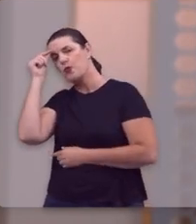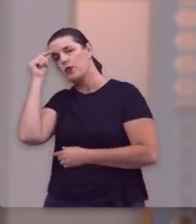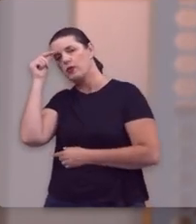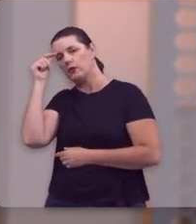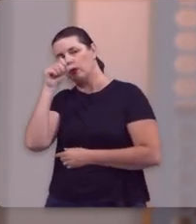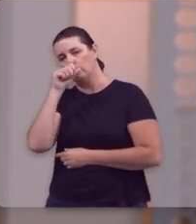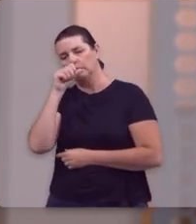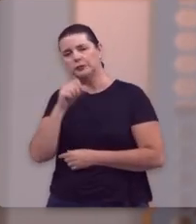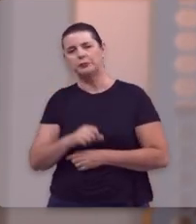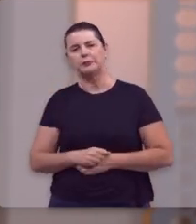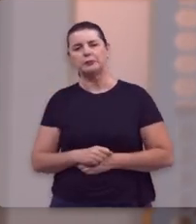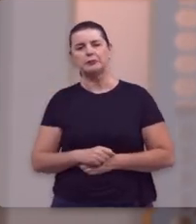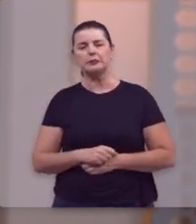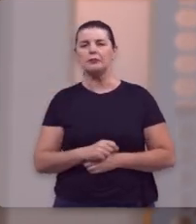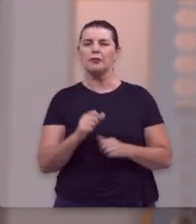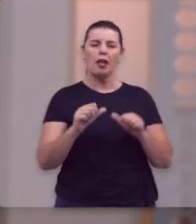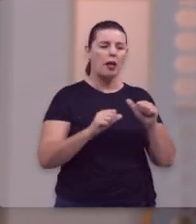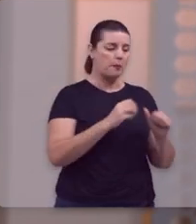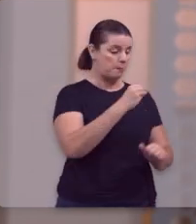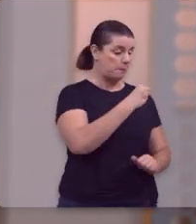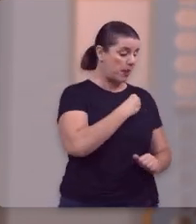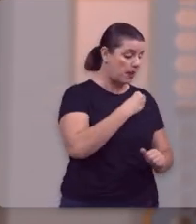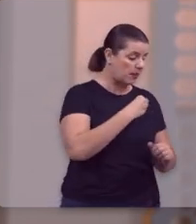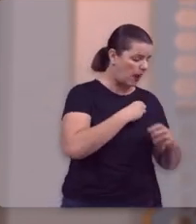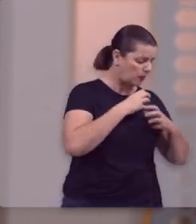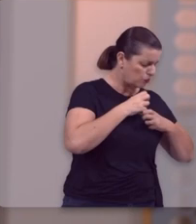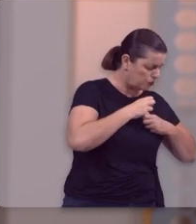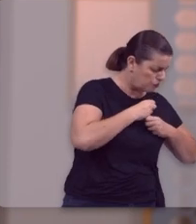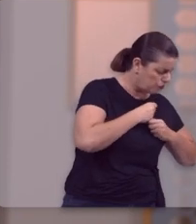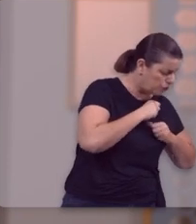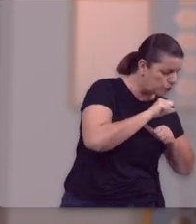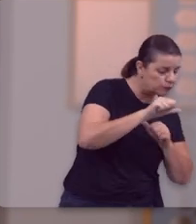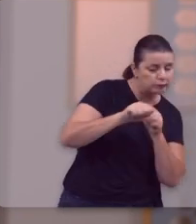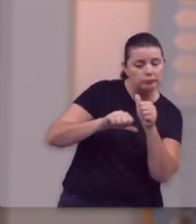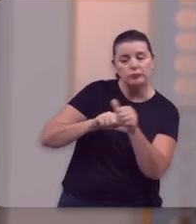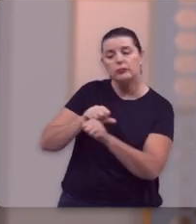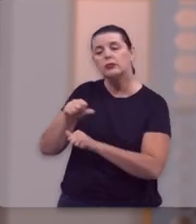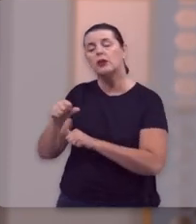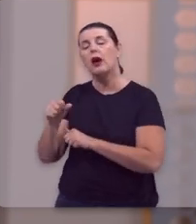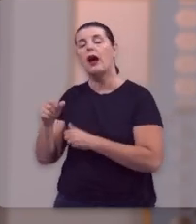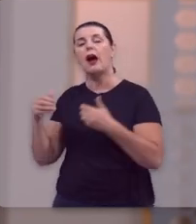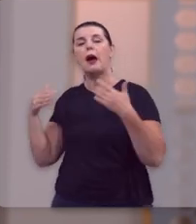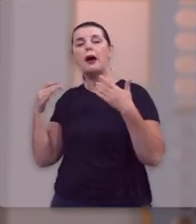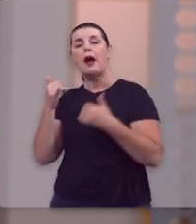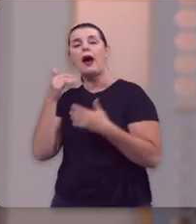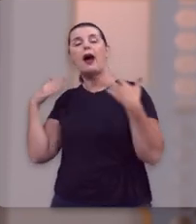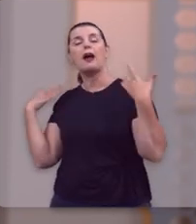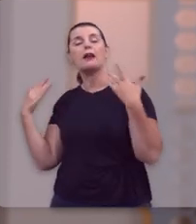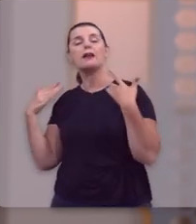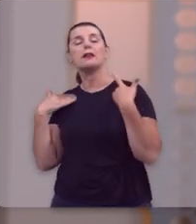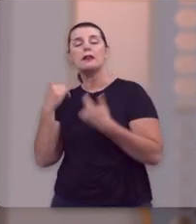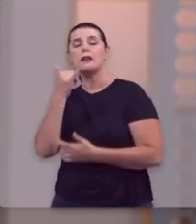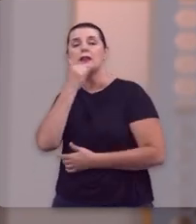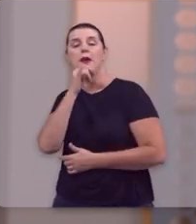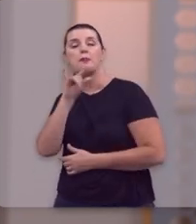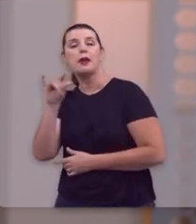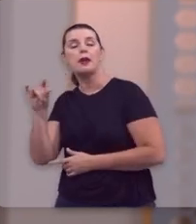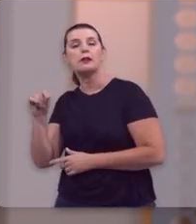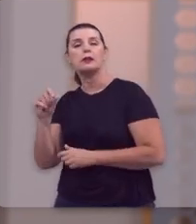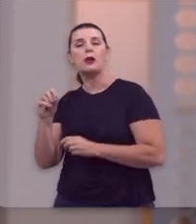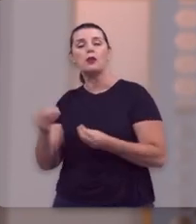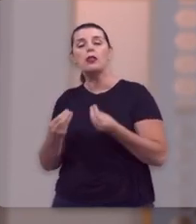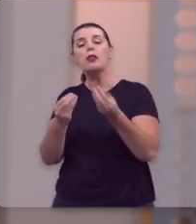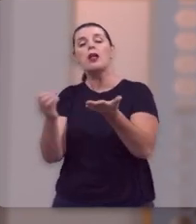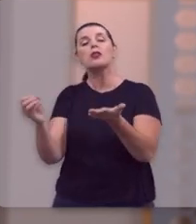pecados terríveis que oprimem no perdão da graça de Deus, ele faz novas todas as coisas,